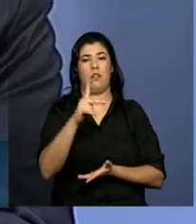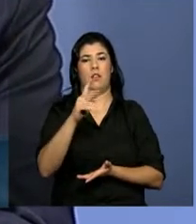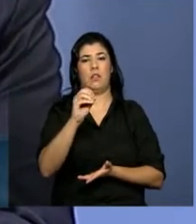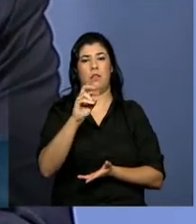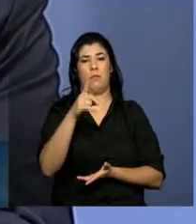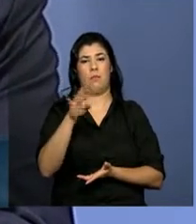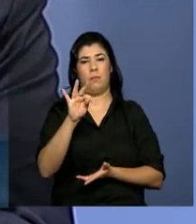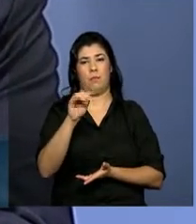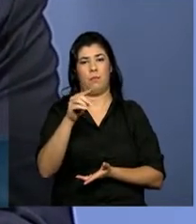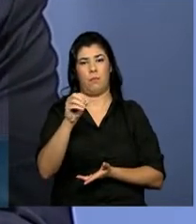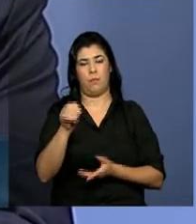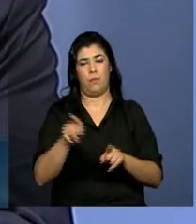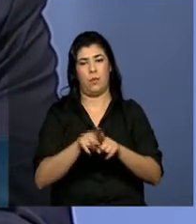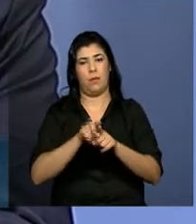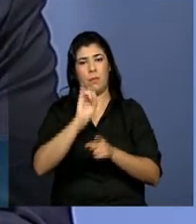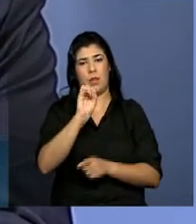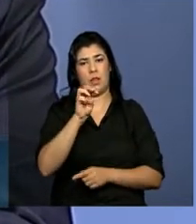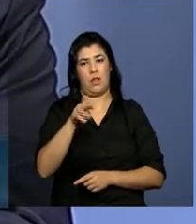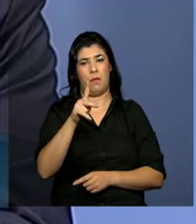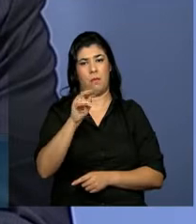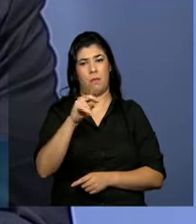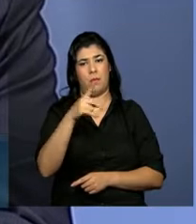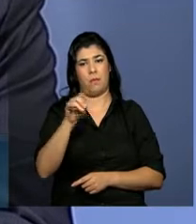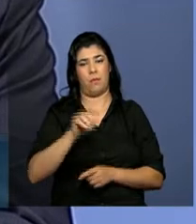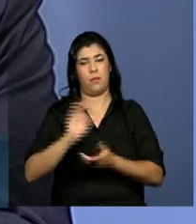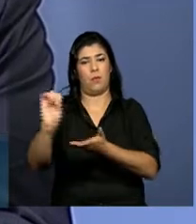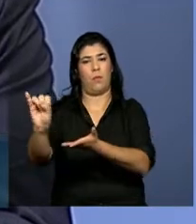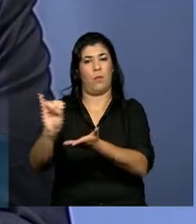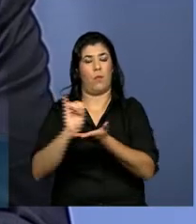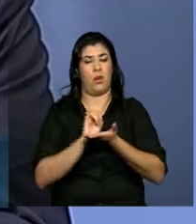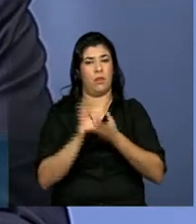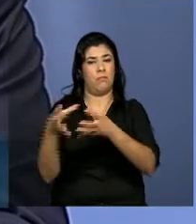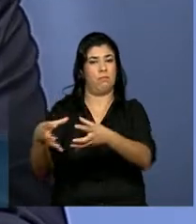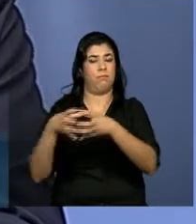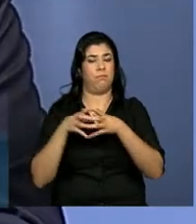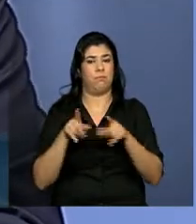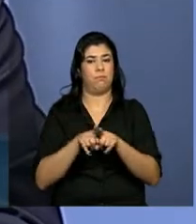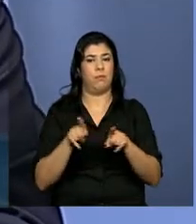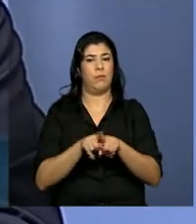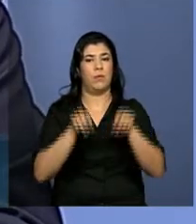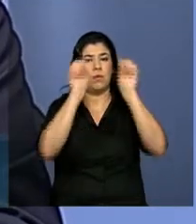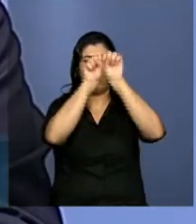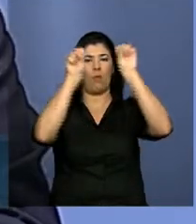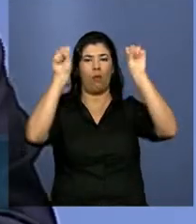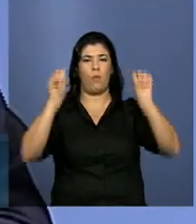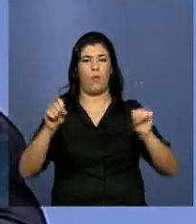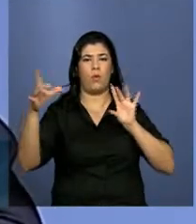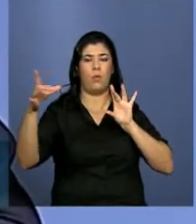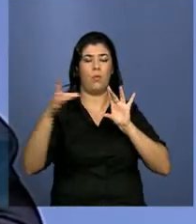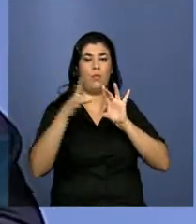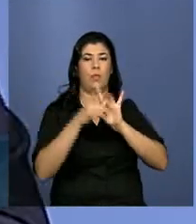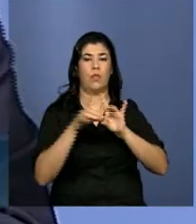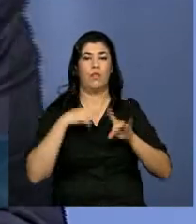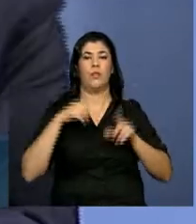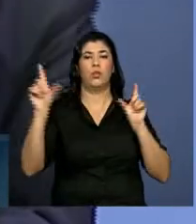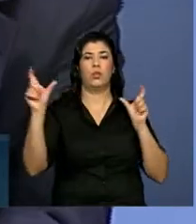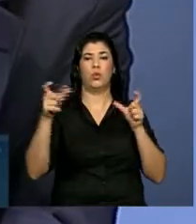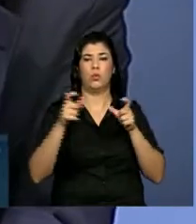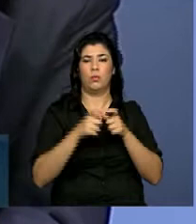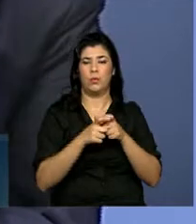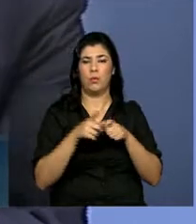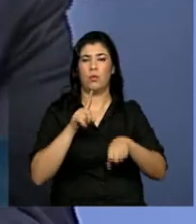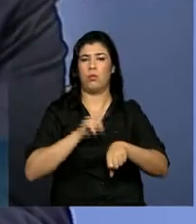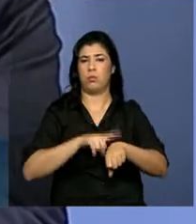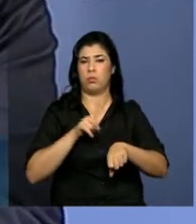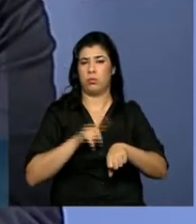Quando tivermos o portal plenamente integrado, há uma estimativa de que vamos reduzir os tempos de exportação de 13